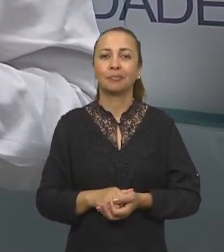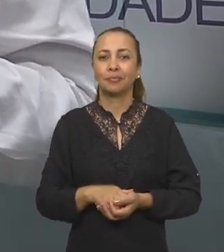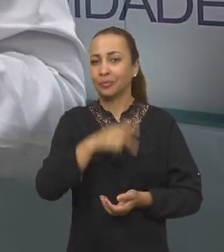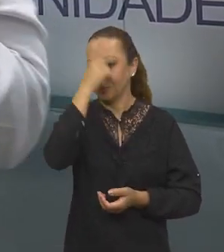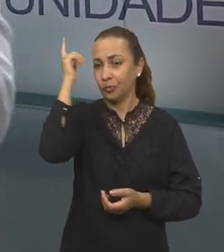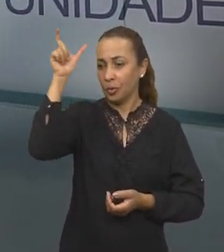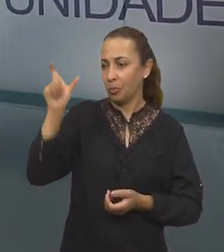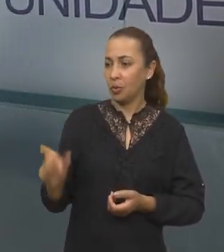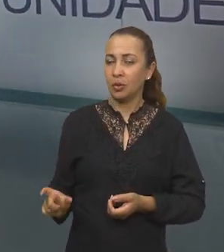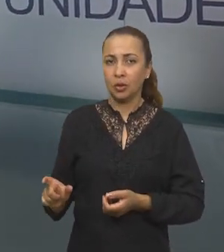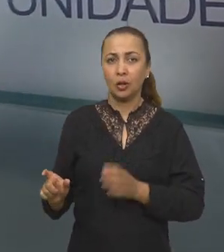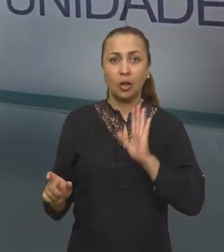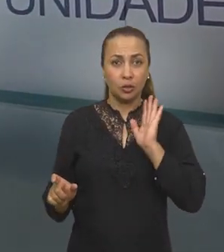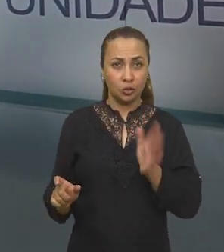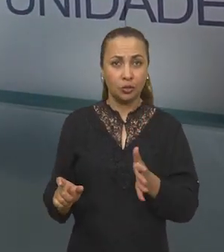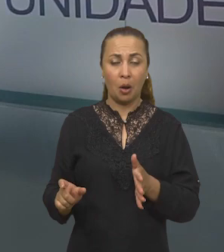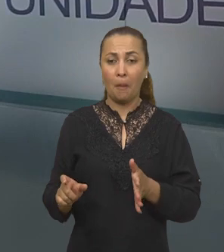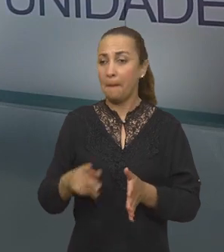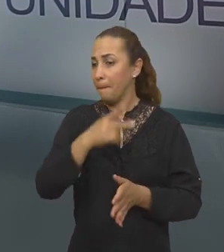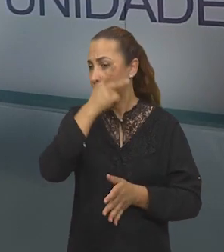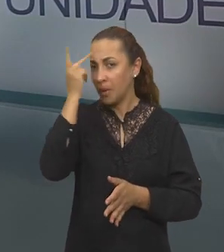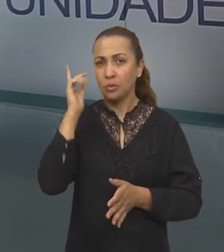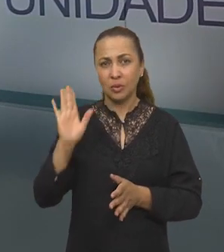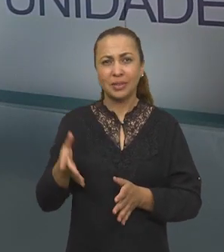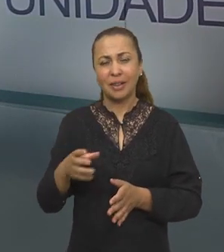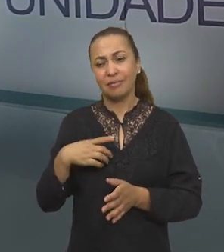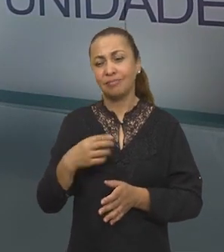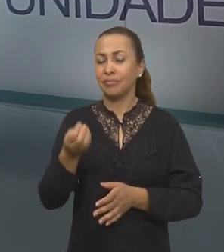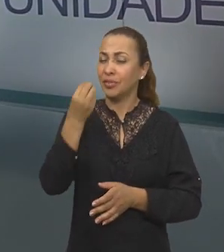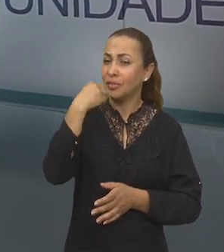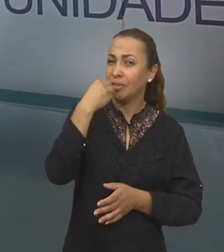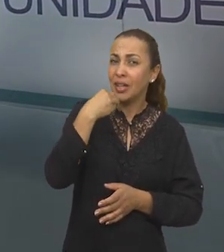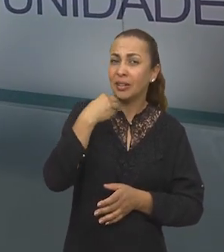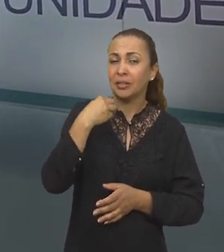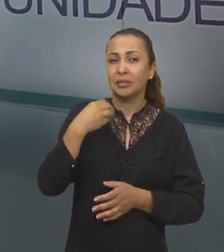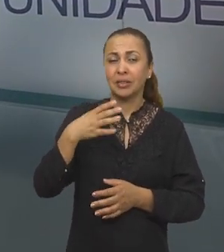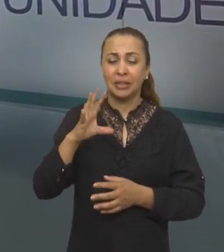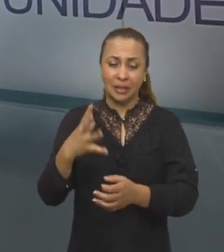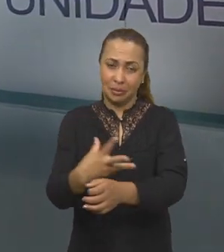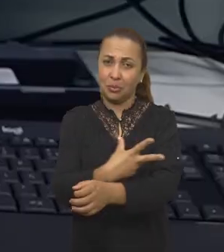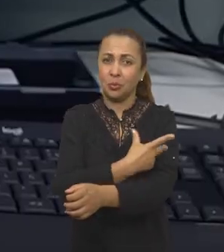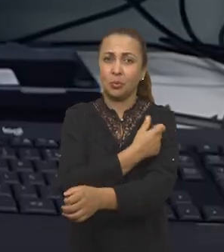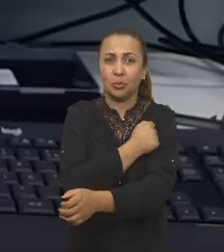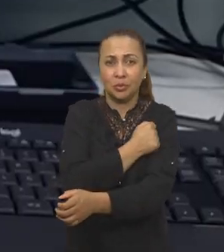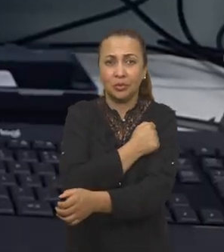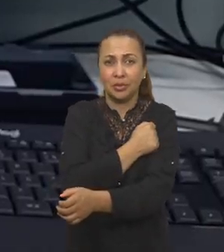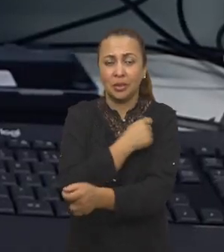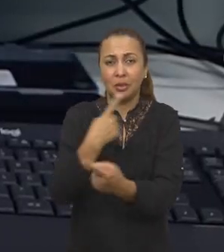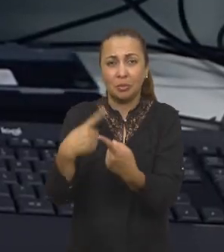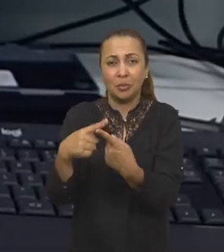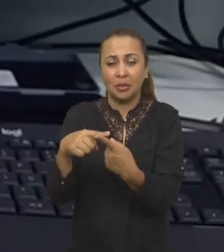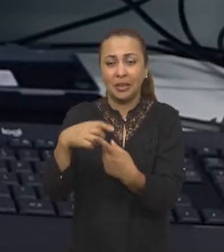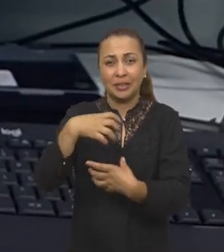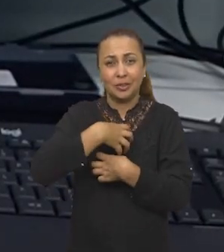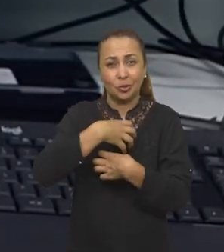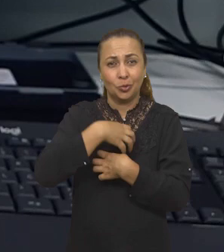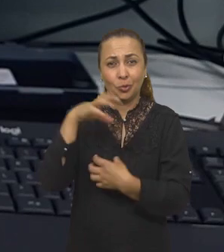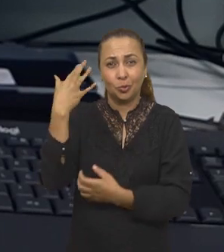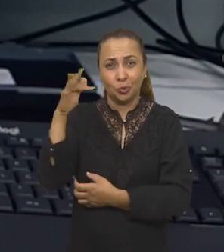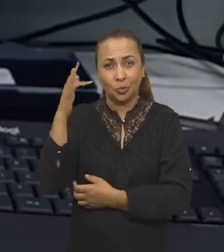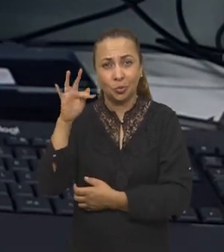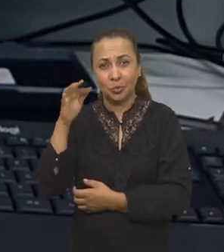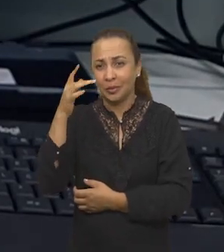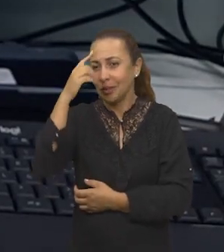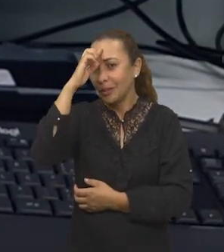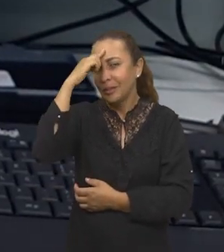ele já é uma pessoa que está num momento de fragilidade emocional, ele não tem ideia